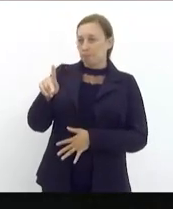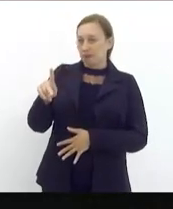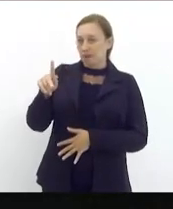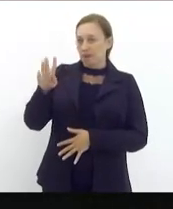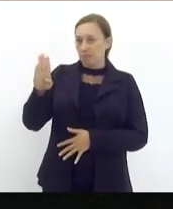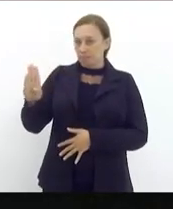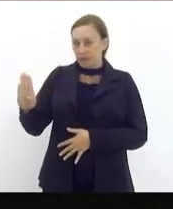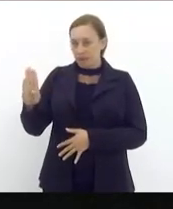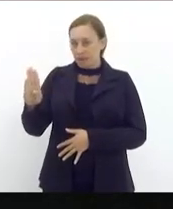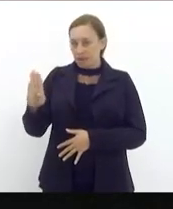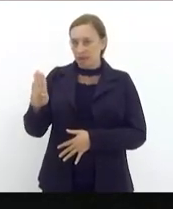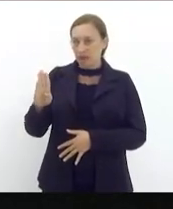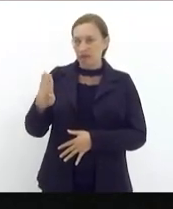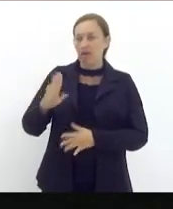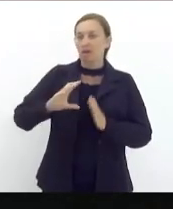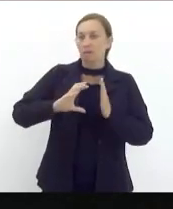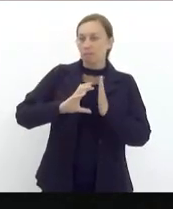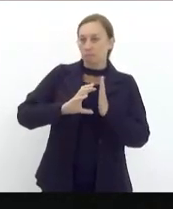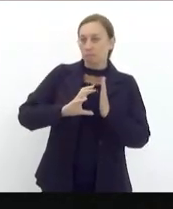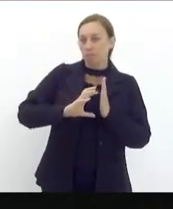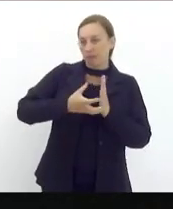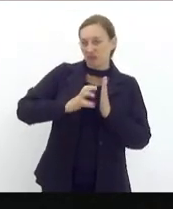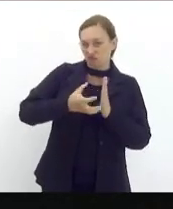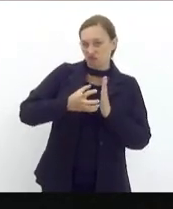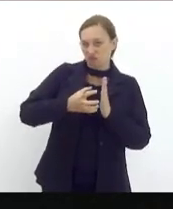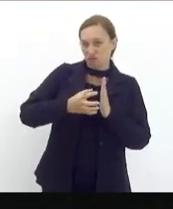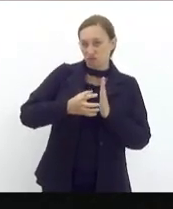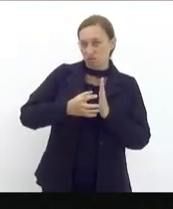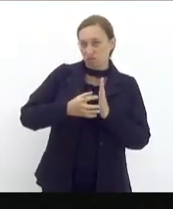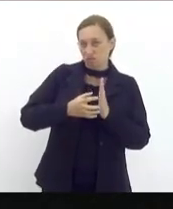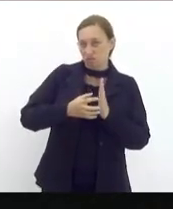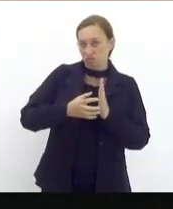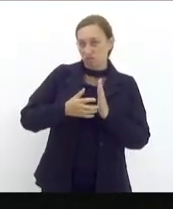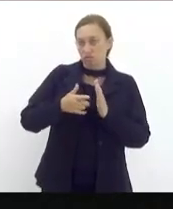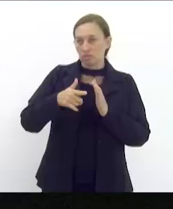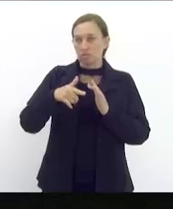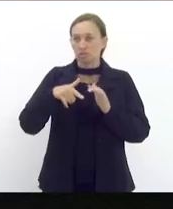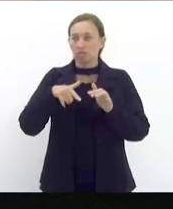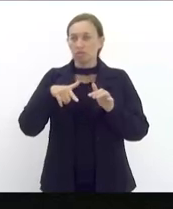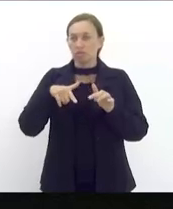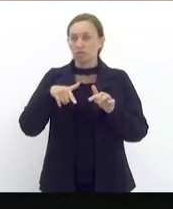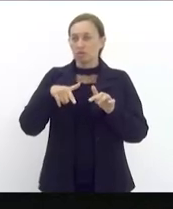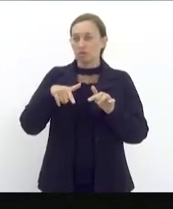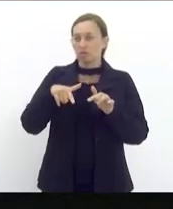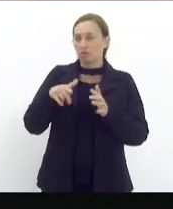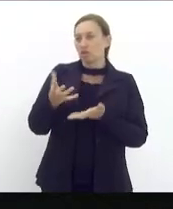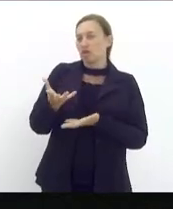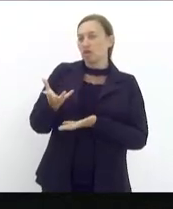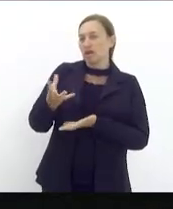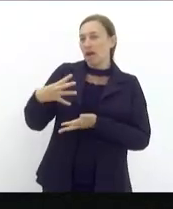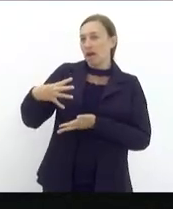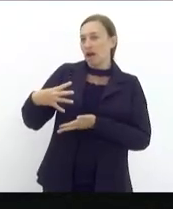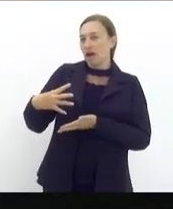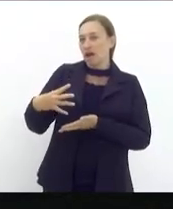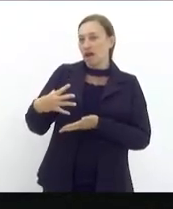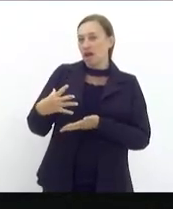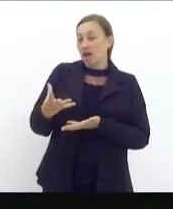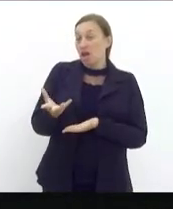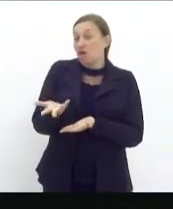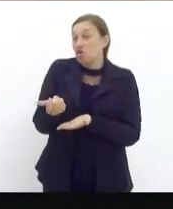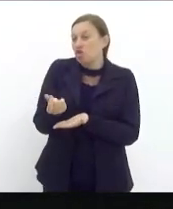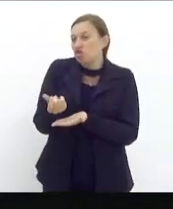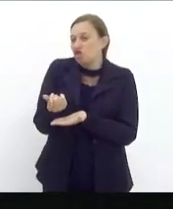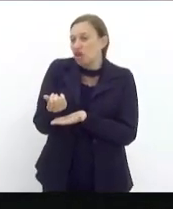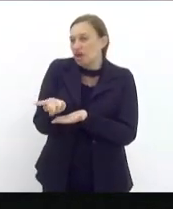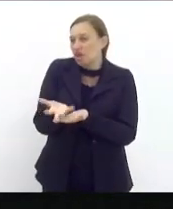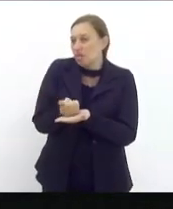vulgo partido dos trabalhadores eu digo partido da boquinha porque é o partido que está mamando nas tetas da prefeitura do Rio de Janeiro nesse momento eu